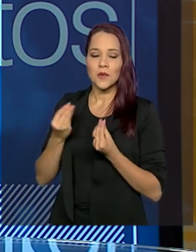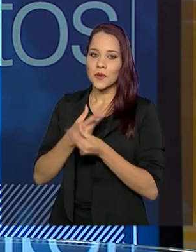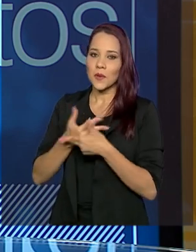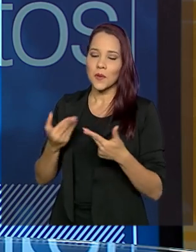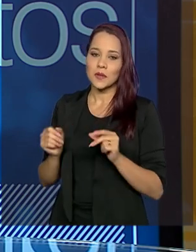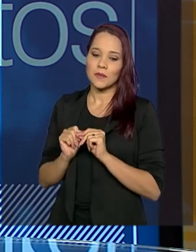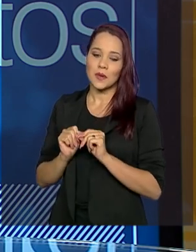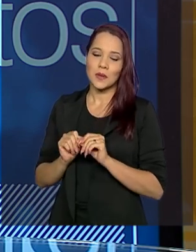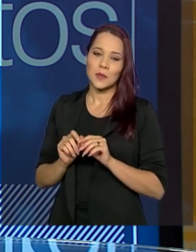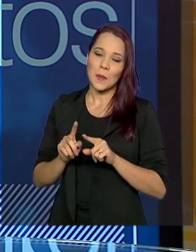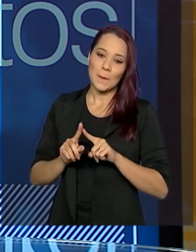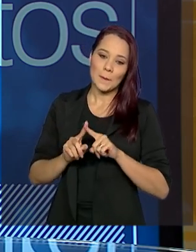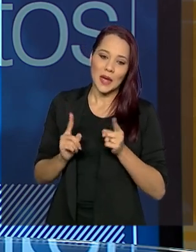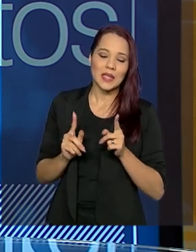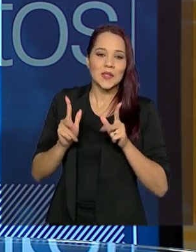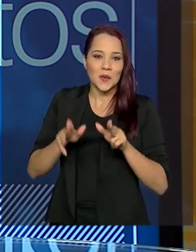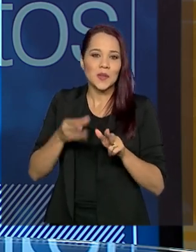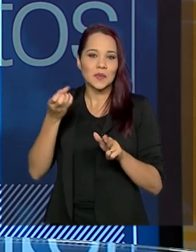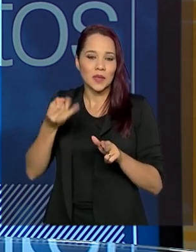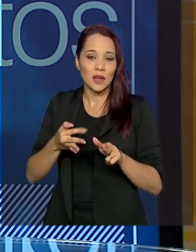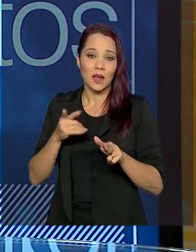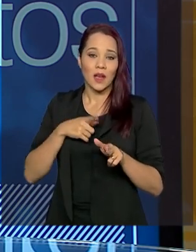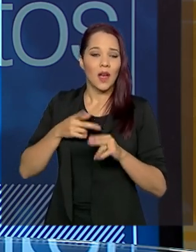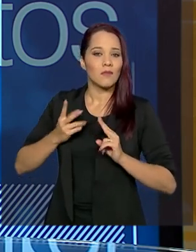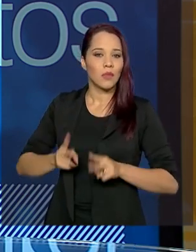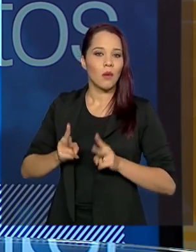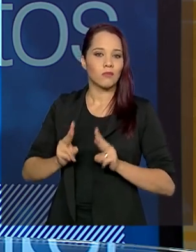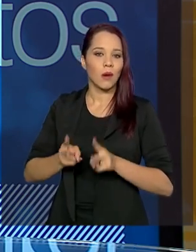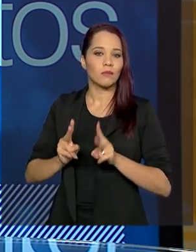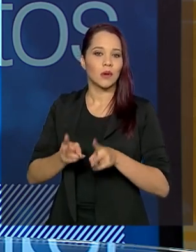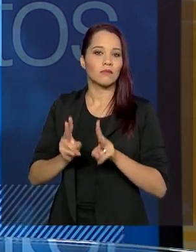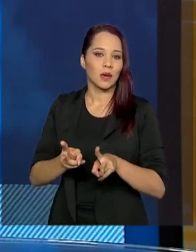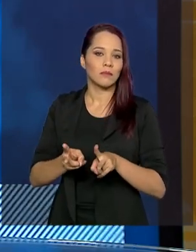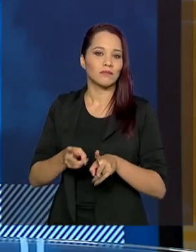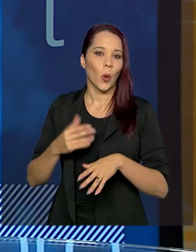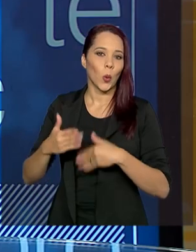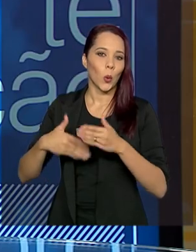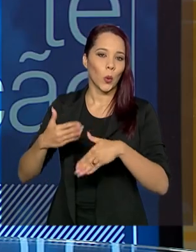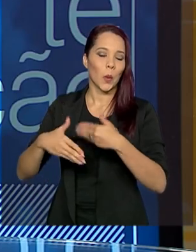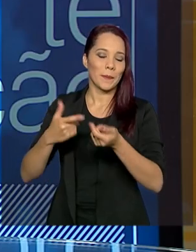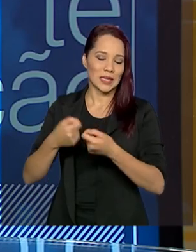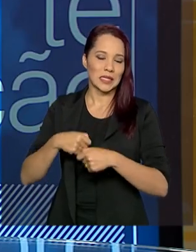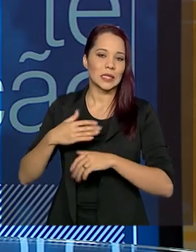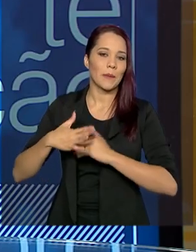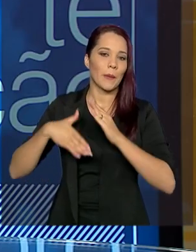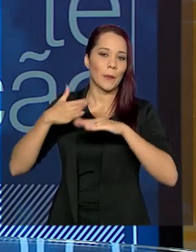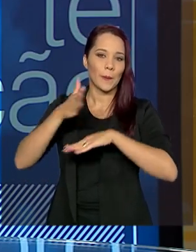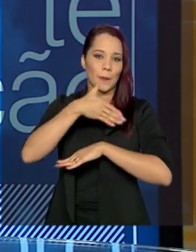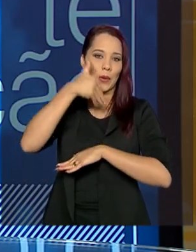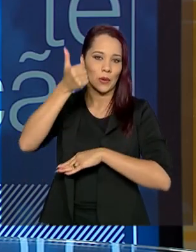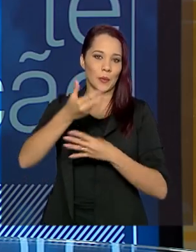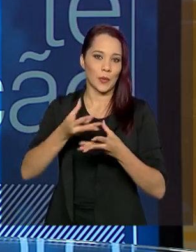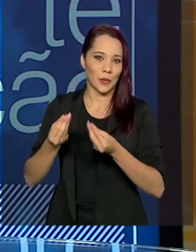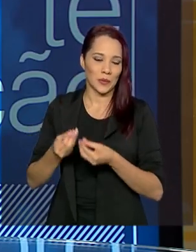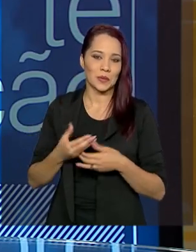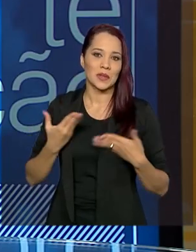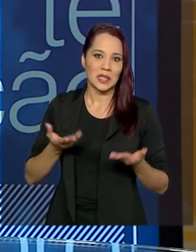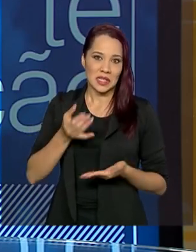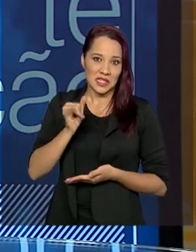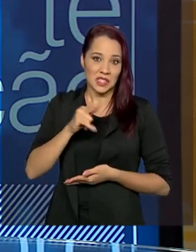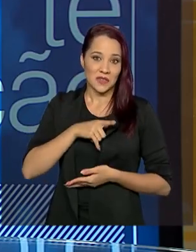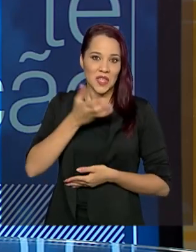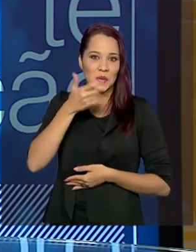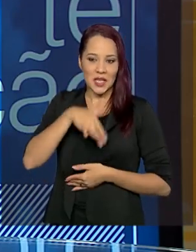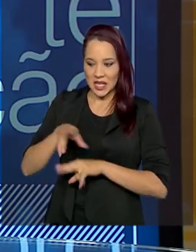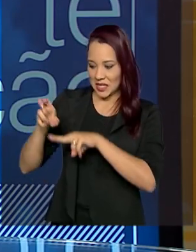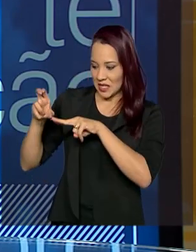mas, ao mesmo tempo, como eu disse, é um contínuo. A gente ainda precisa evoluir muito. Eu acho que, se tivesse uma criança